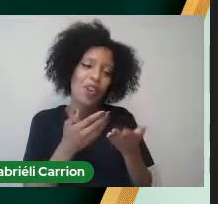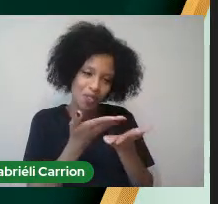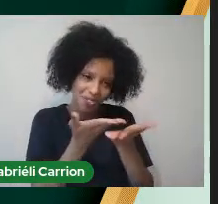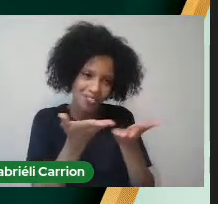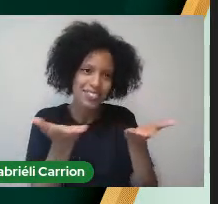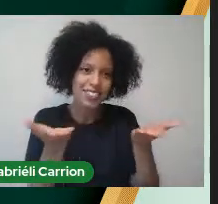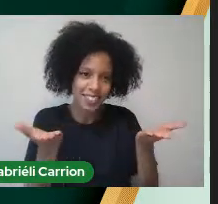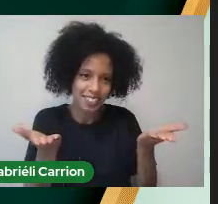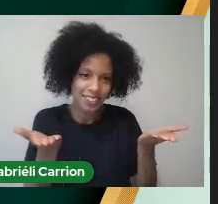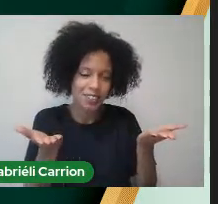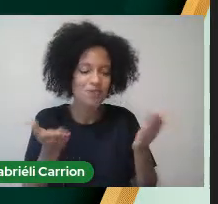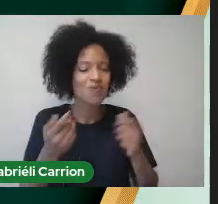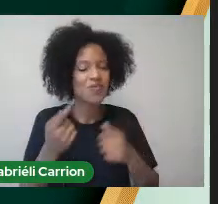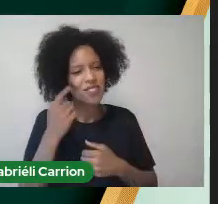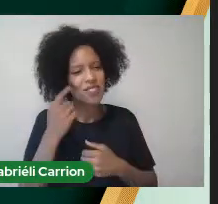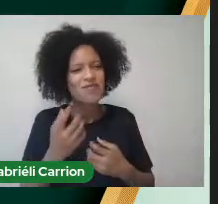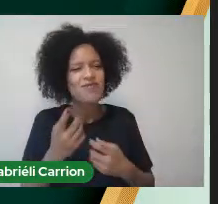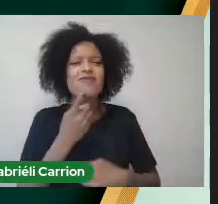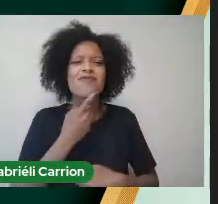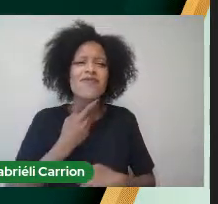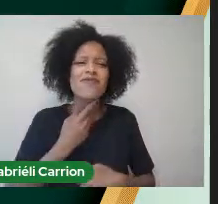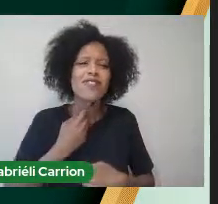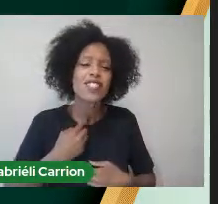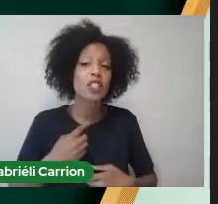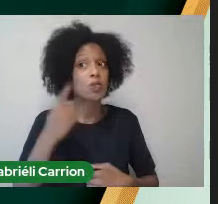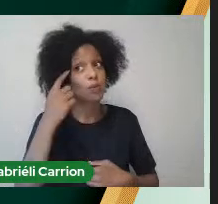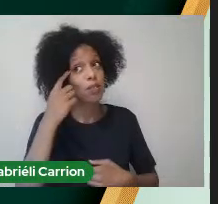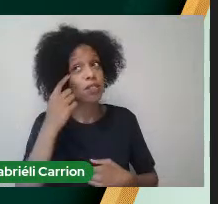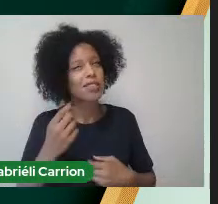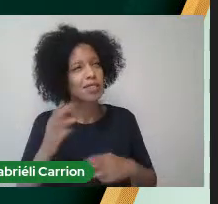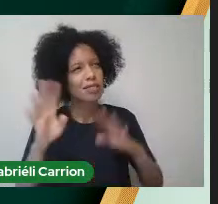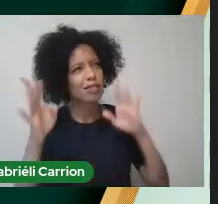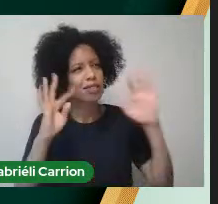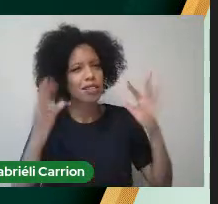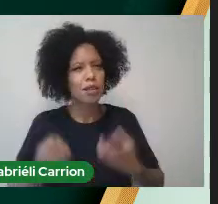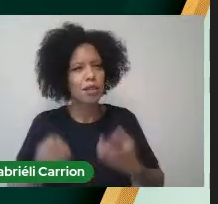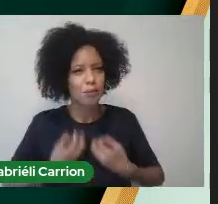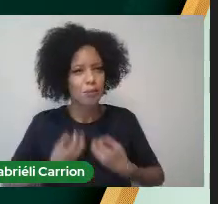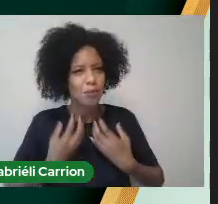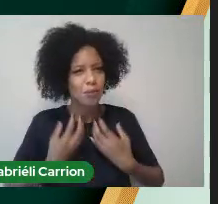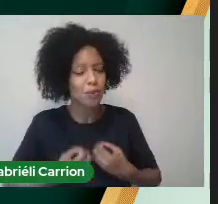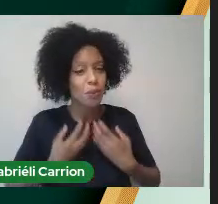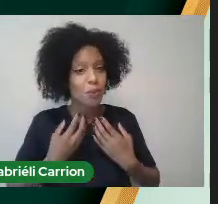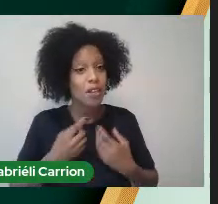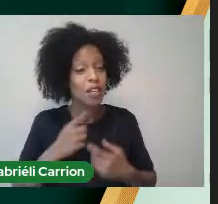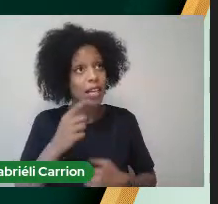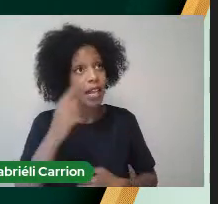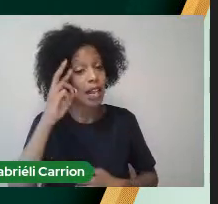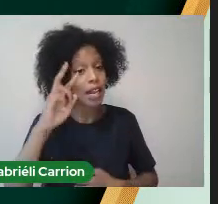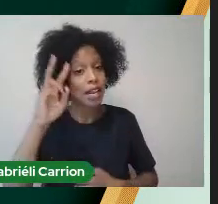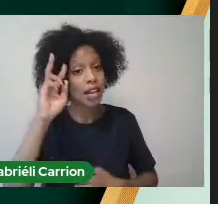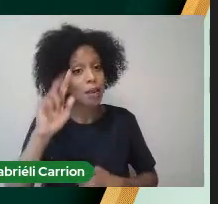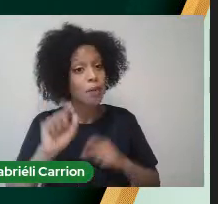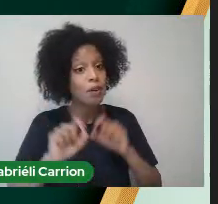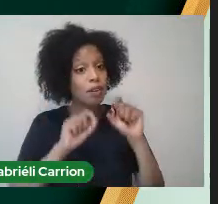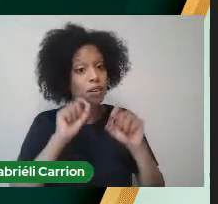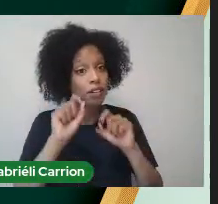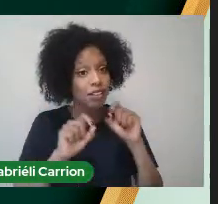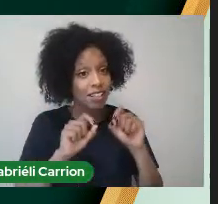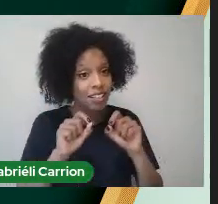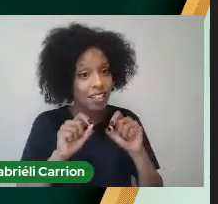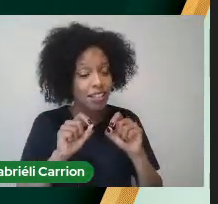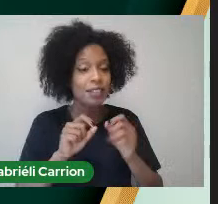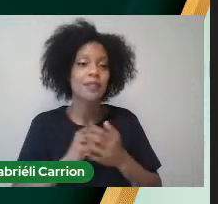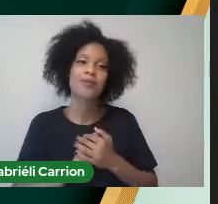Espero que esse poema De Elias José Faça com que vocês lembrem De que existem